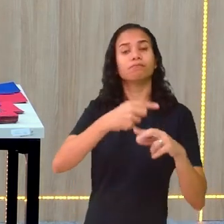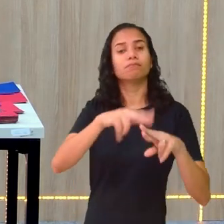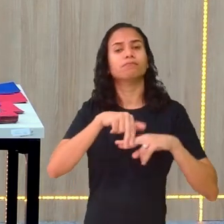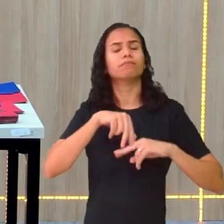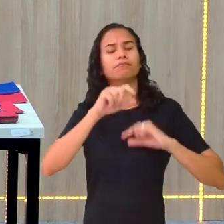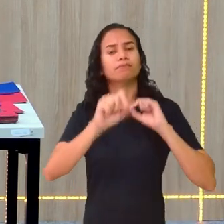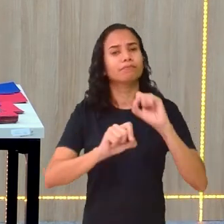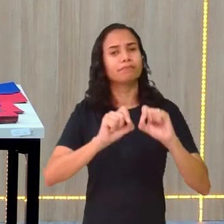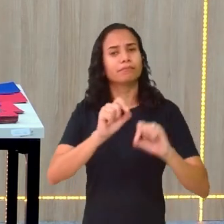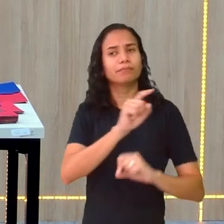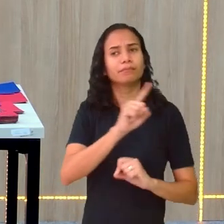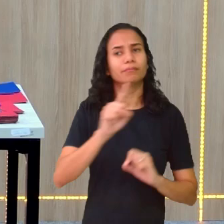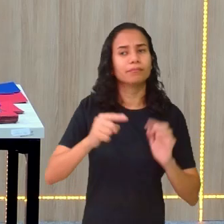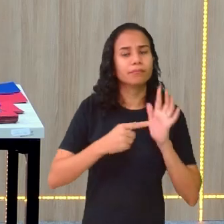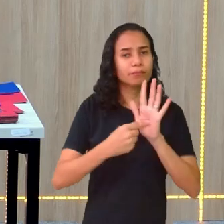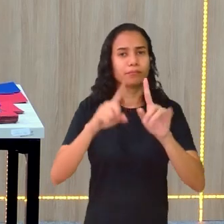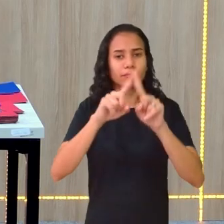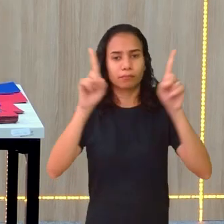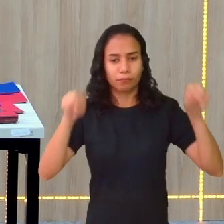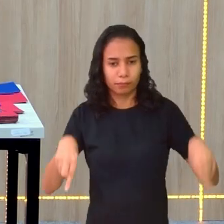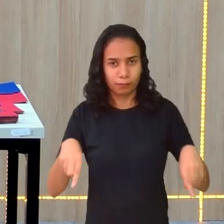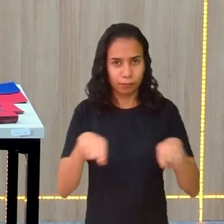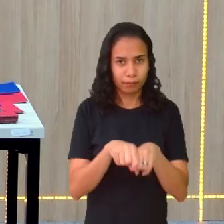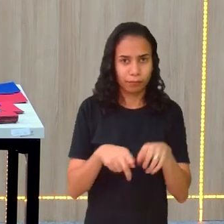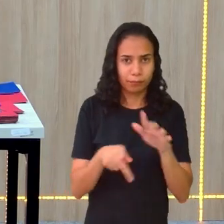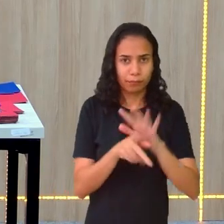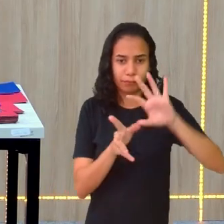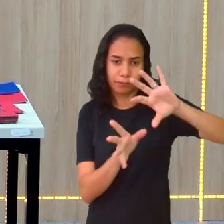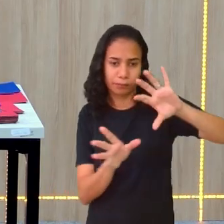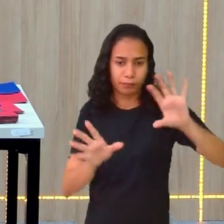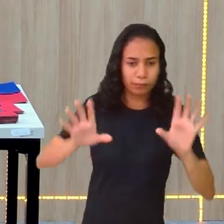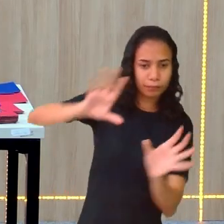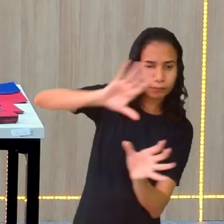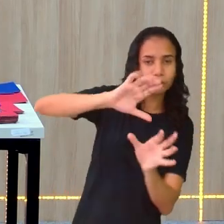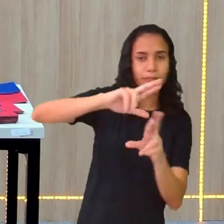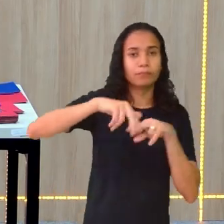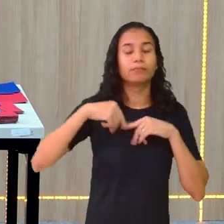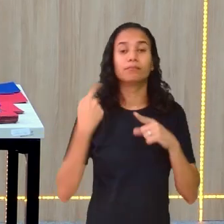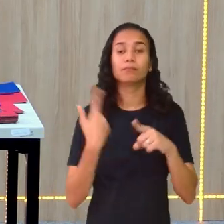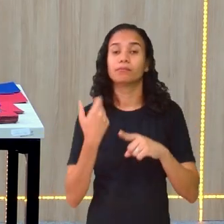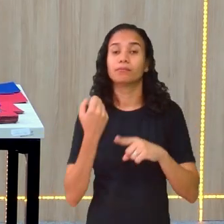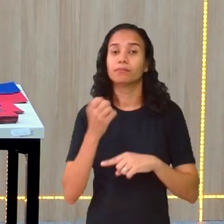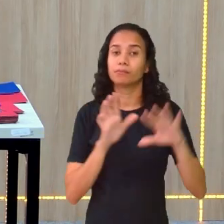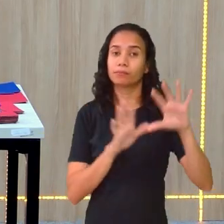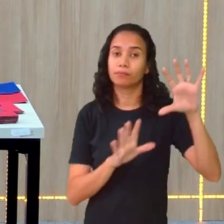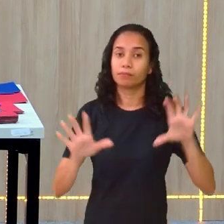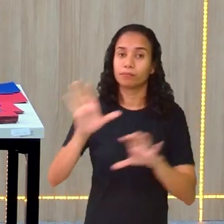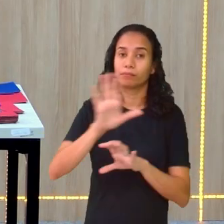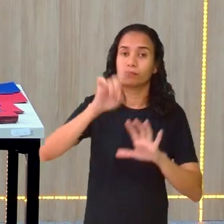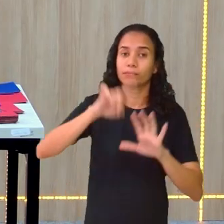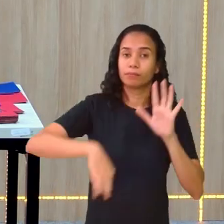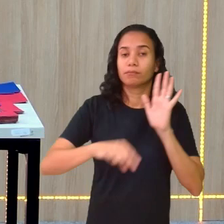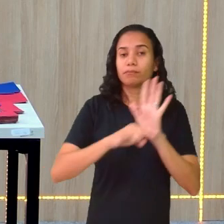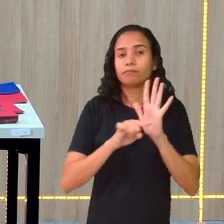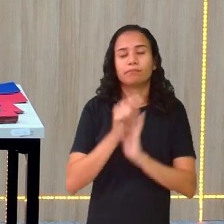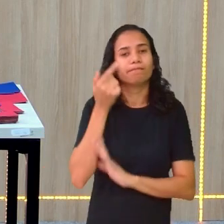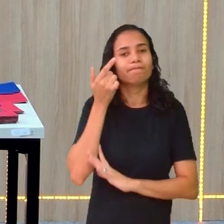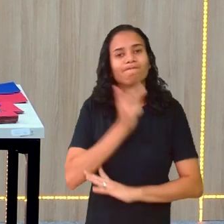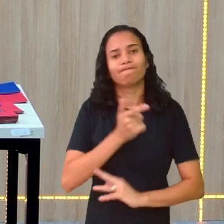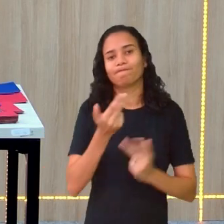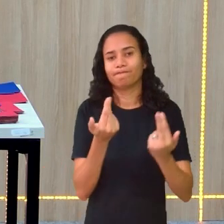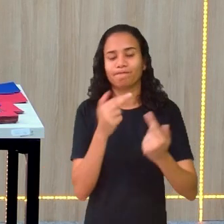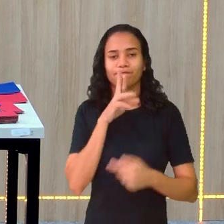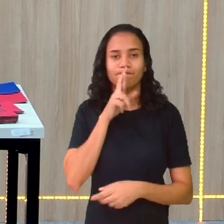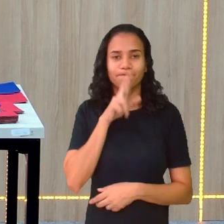mostro no quadro invertendo. Porque se eu inverter e for negativo, não vai dar a mesma